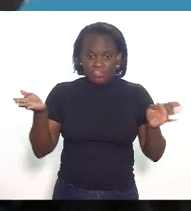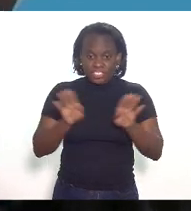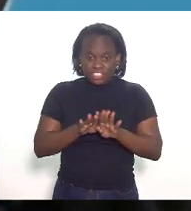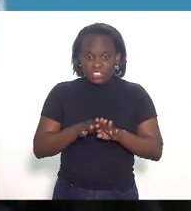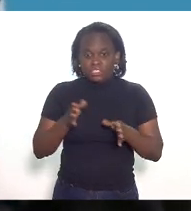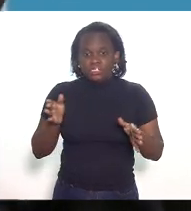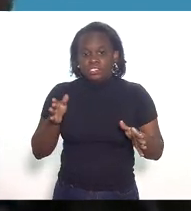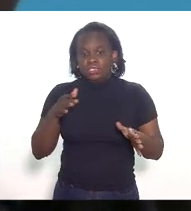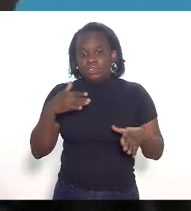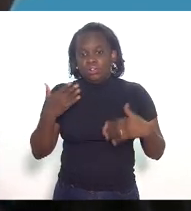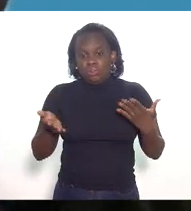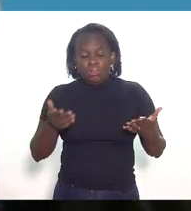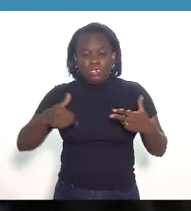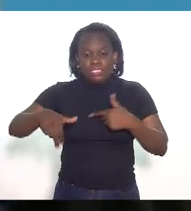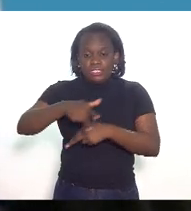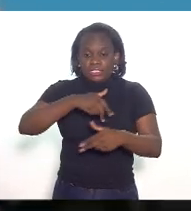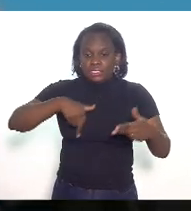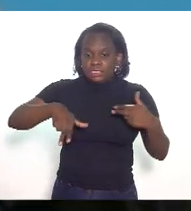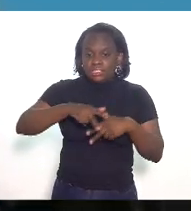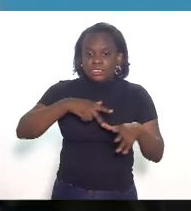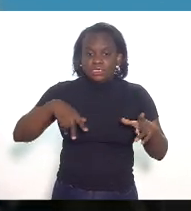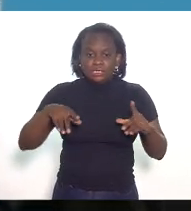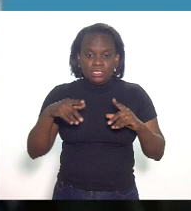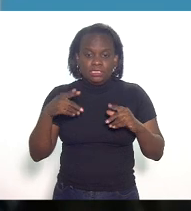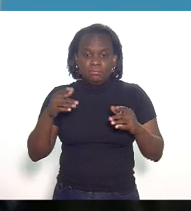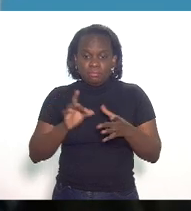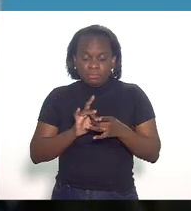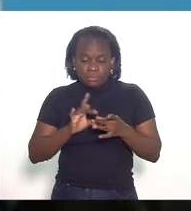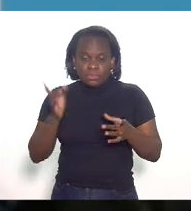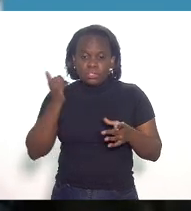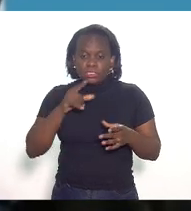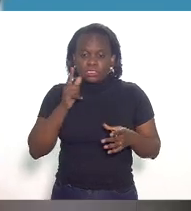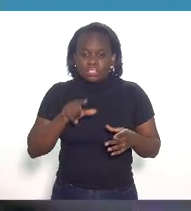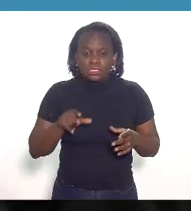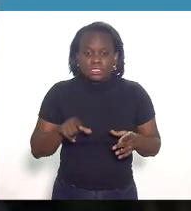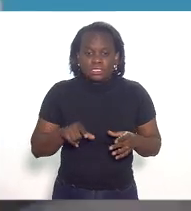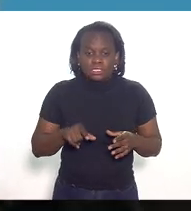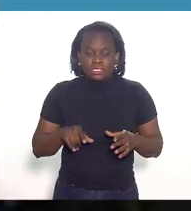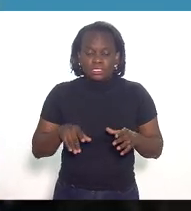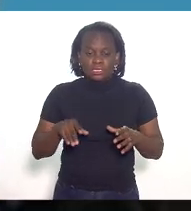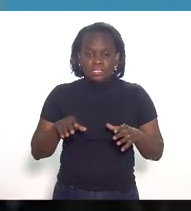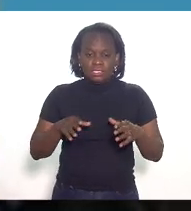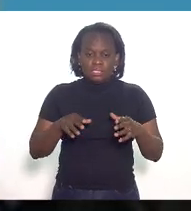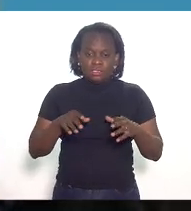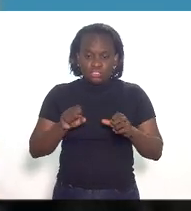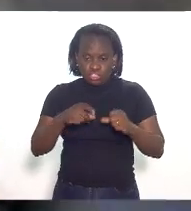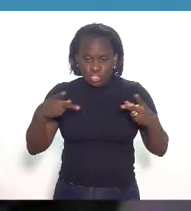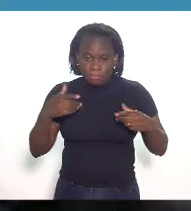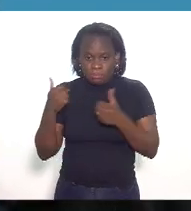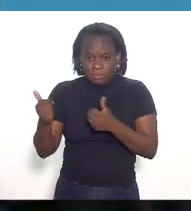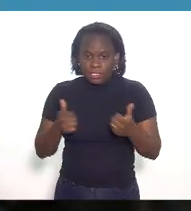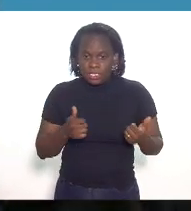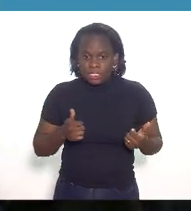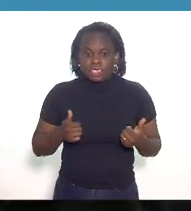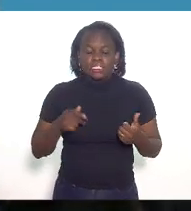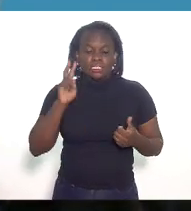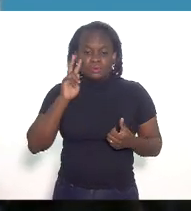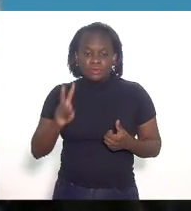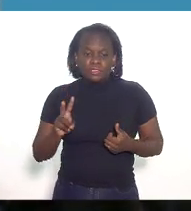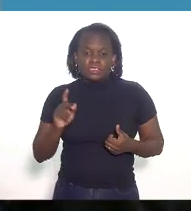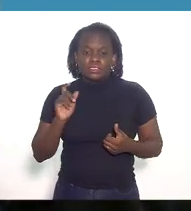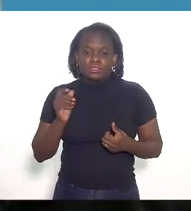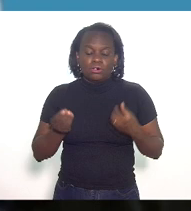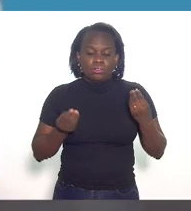fazendo uma maior circulação ali e permitindo o funcionamento do a viabilidade daquele shopping a gente enxerga como